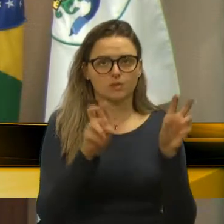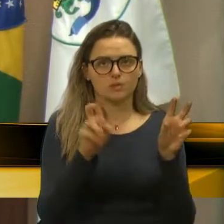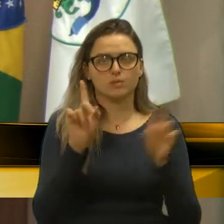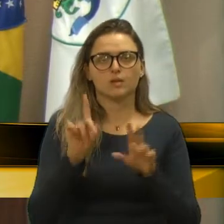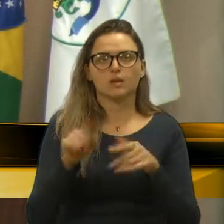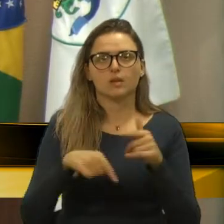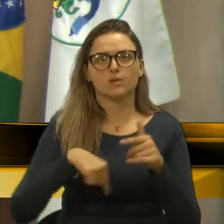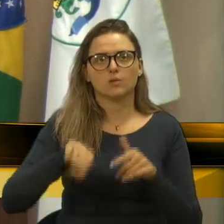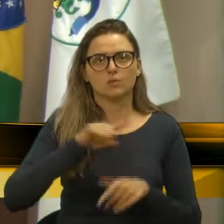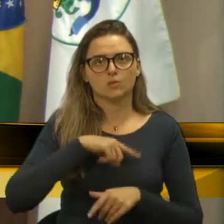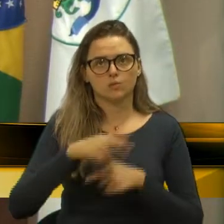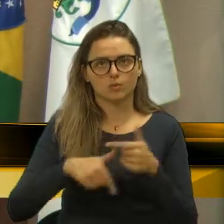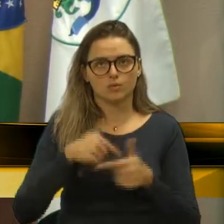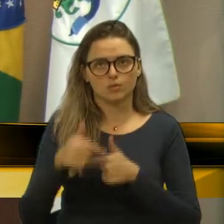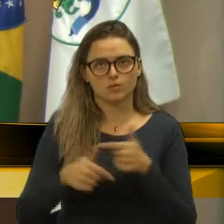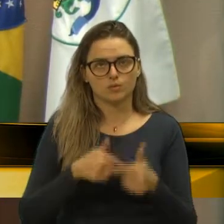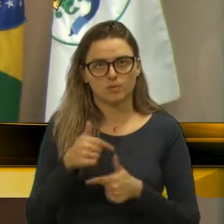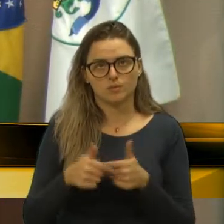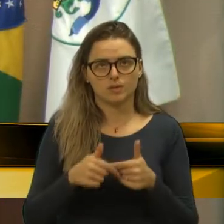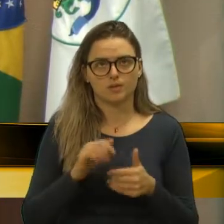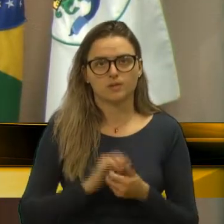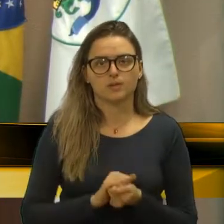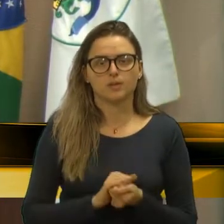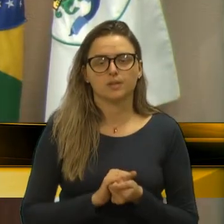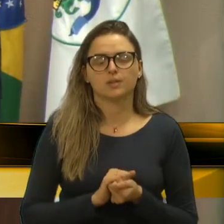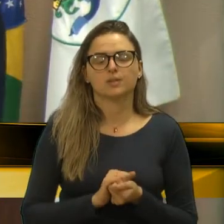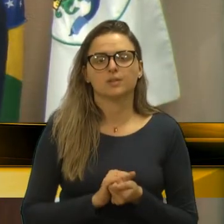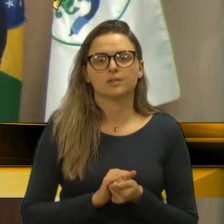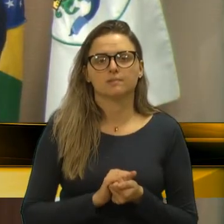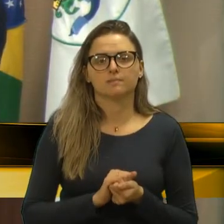precisamos fazer a cada dia. Então,